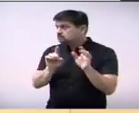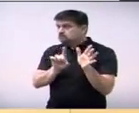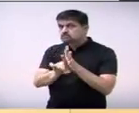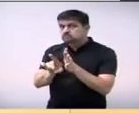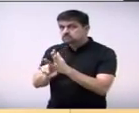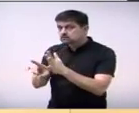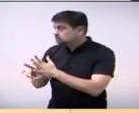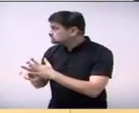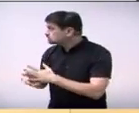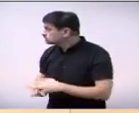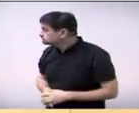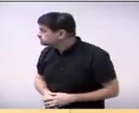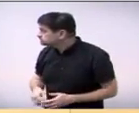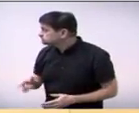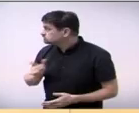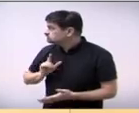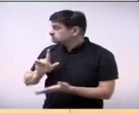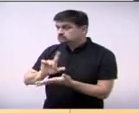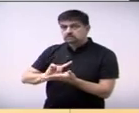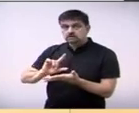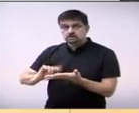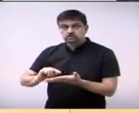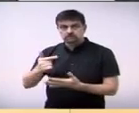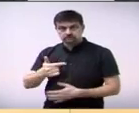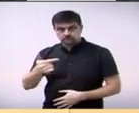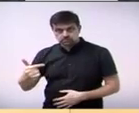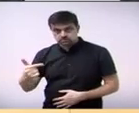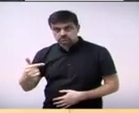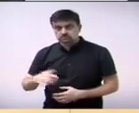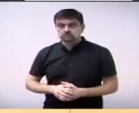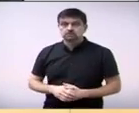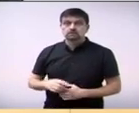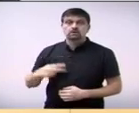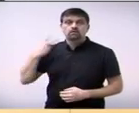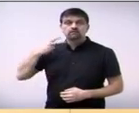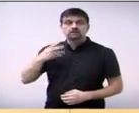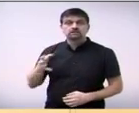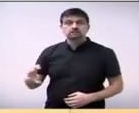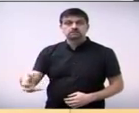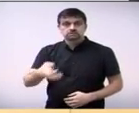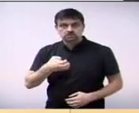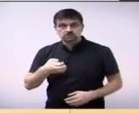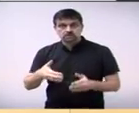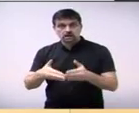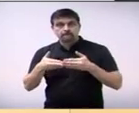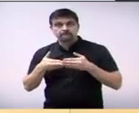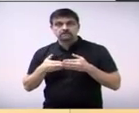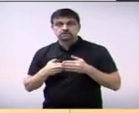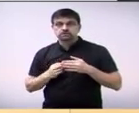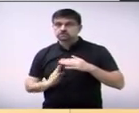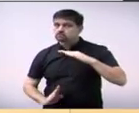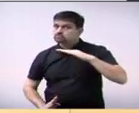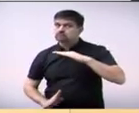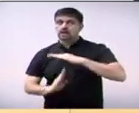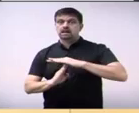conforme o artigo 22 regimento interno o vereador tiguela fez um pedido para suspender a sessão por cinco minutos